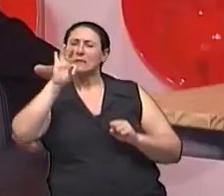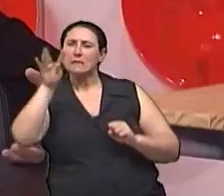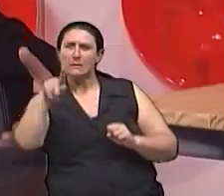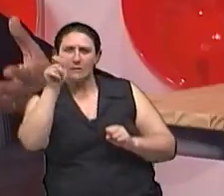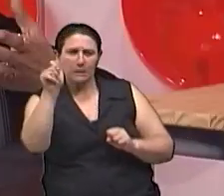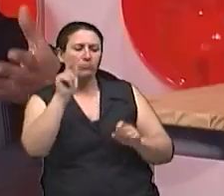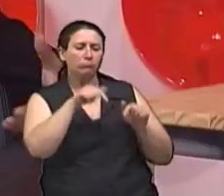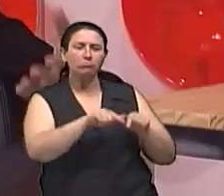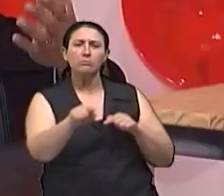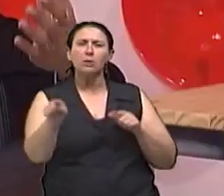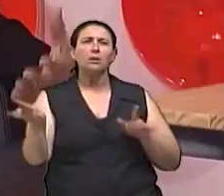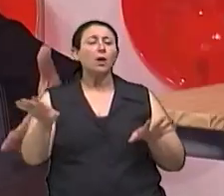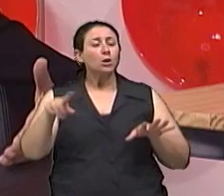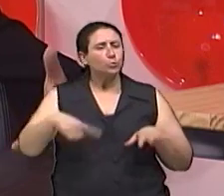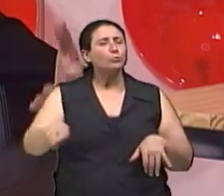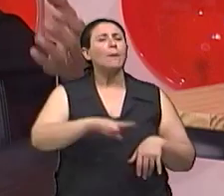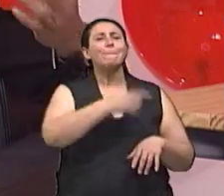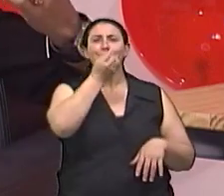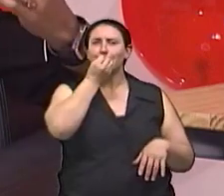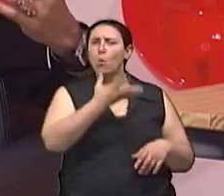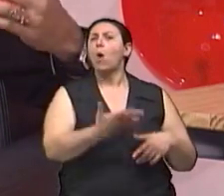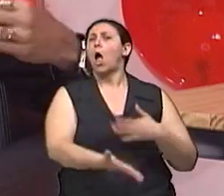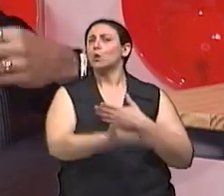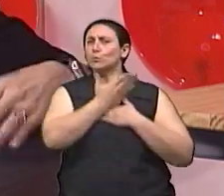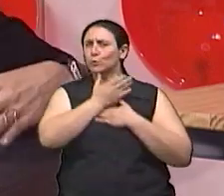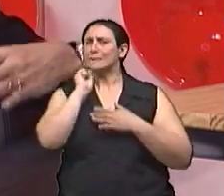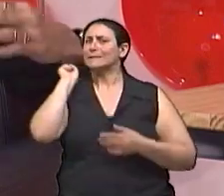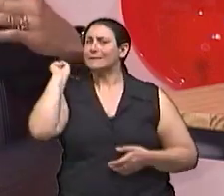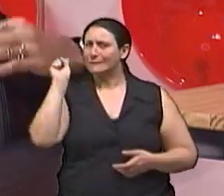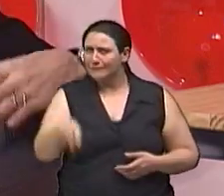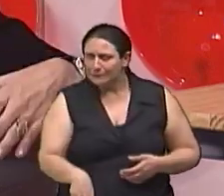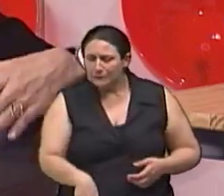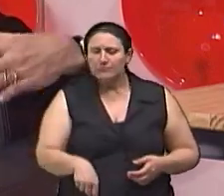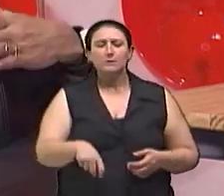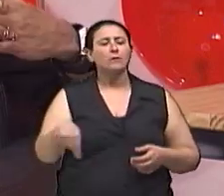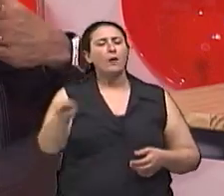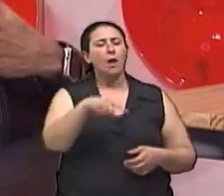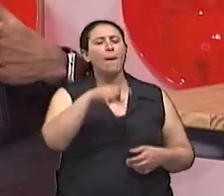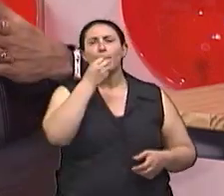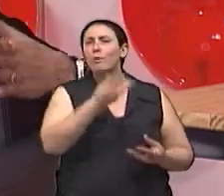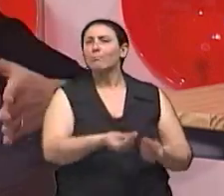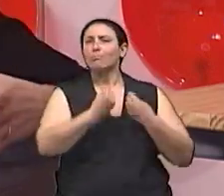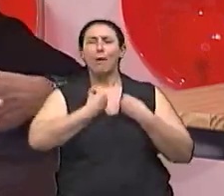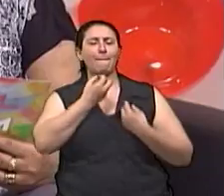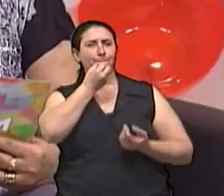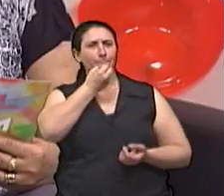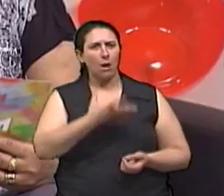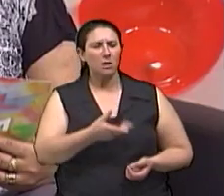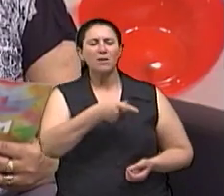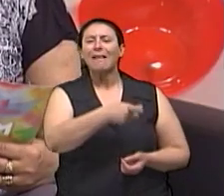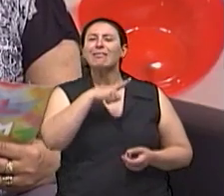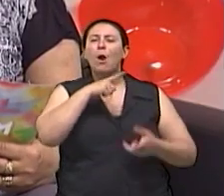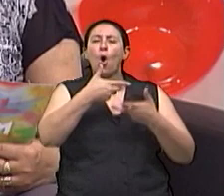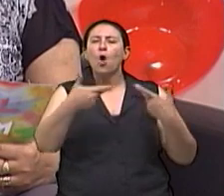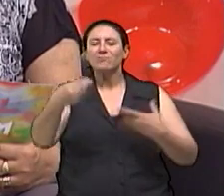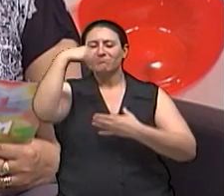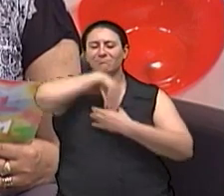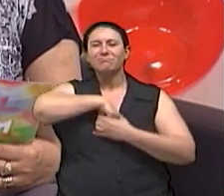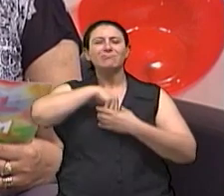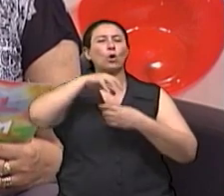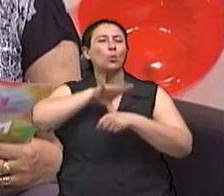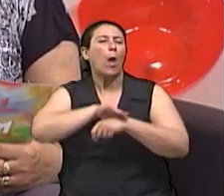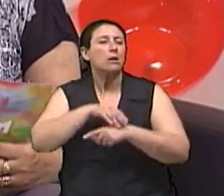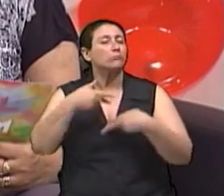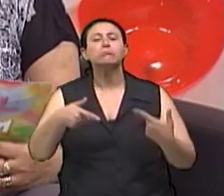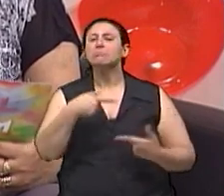oleaginosas Sim, fazem bem Elas trazem só benefícios Combate os radicais livres E